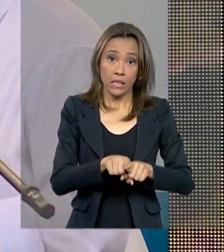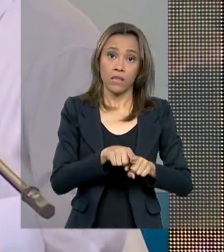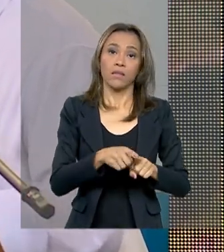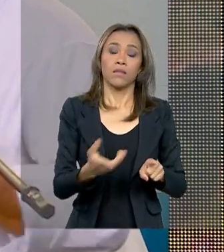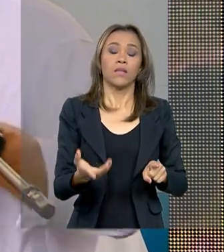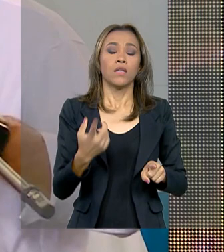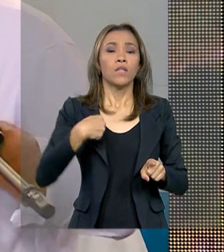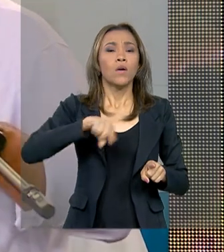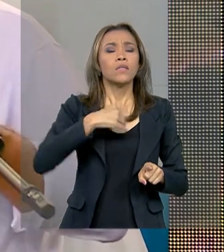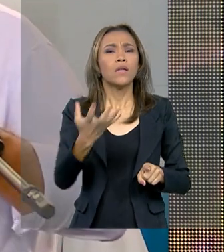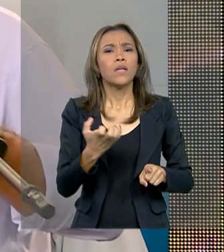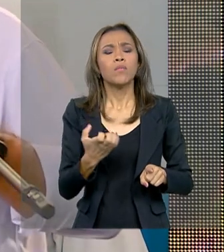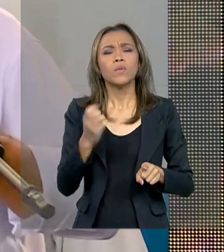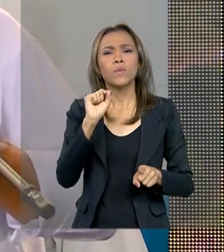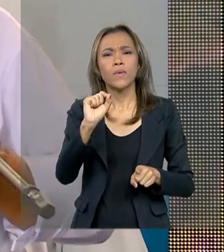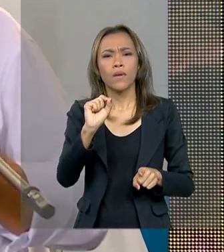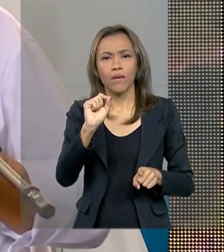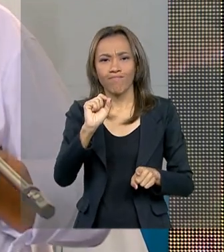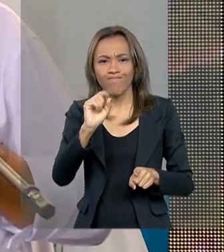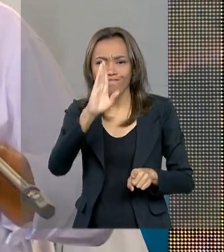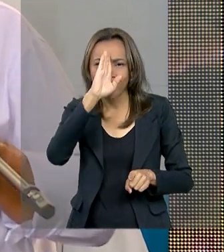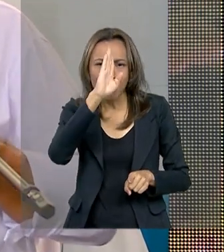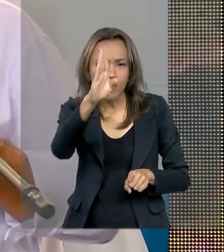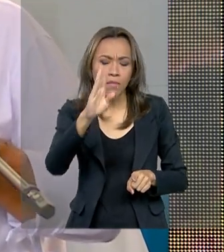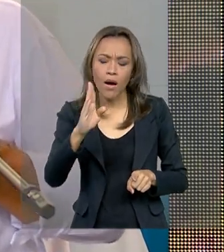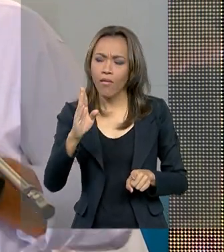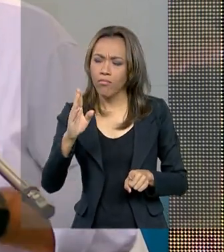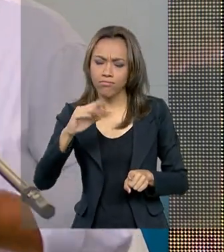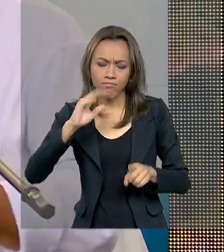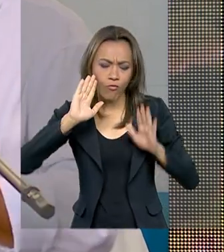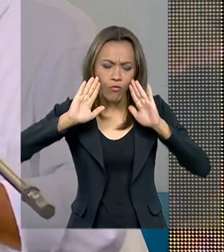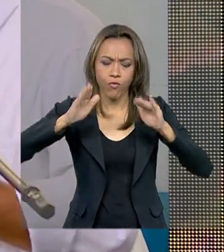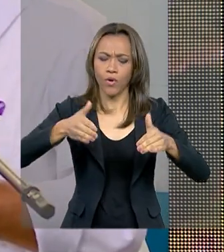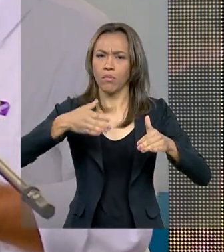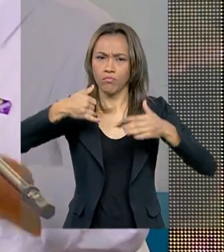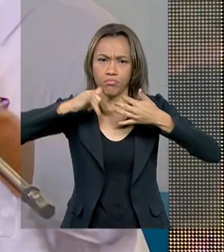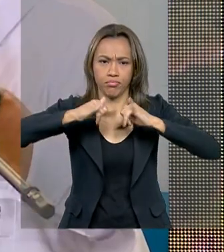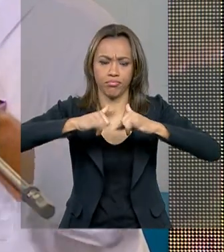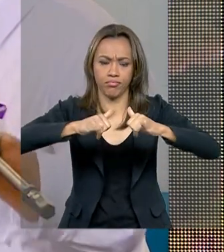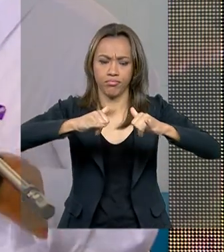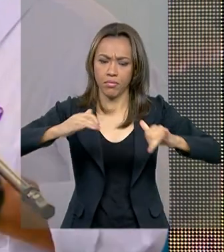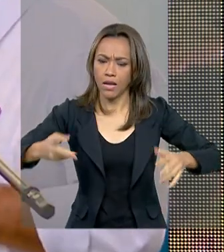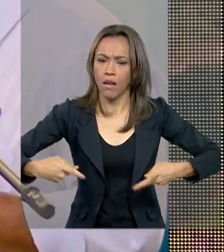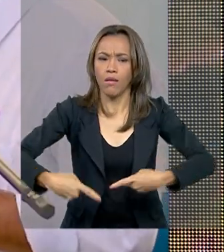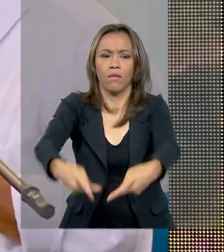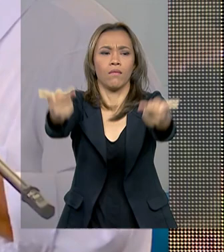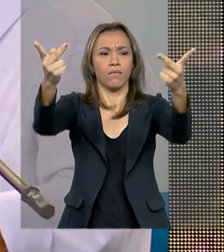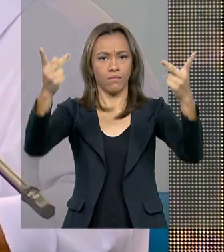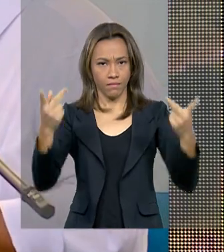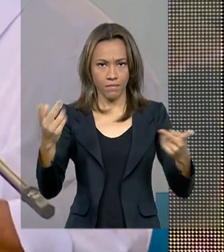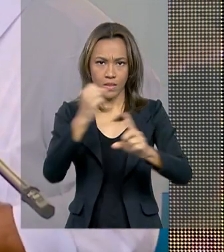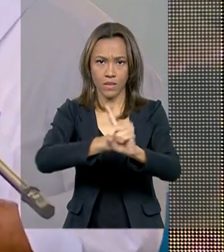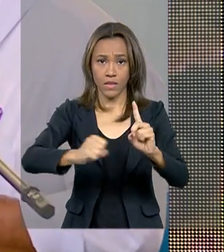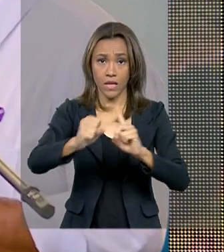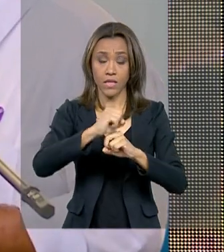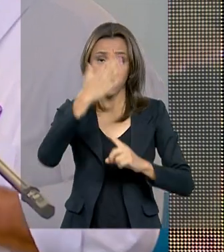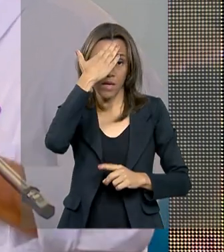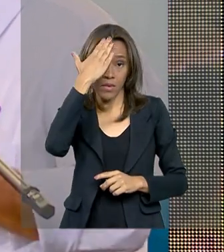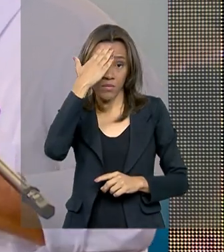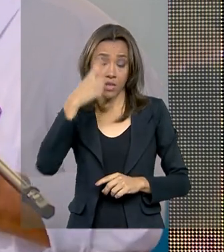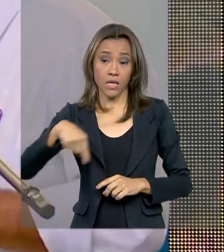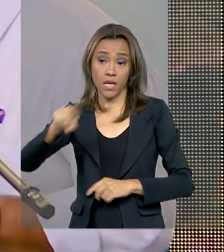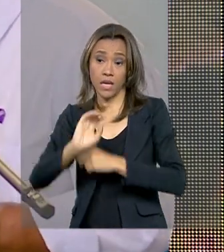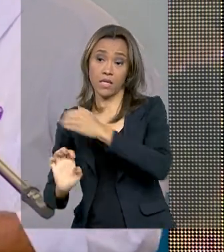principal, que é o nosso negócio, gerar energia elétrica, mas também entender que o empreendedor na região amazônica,